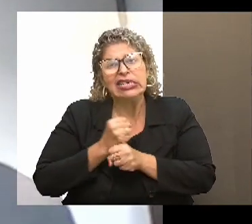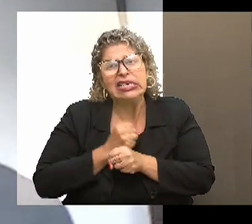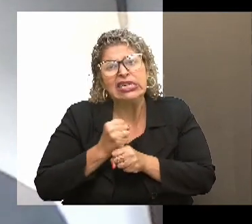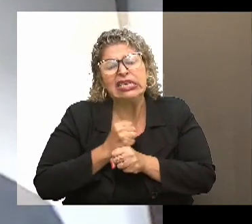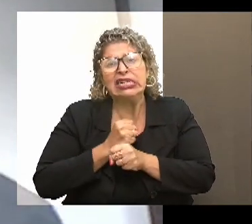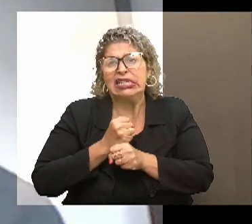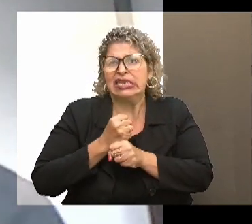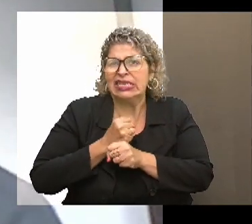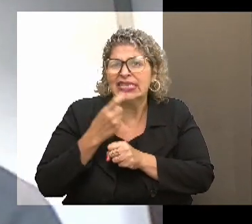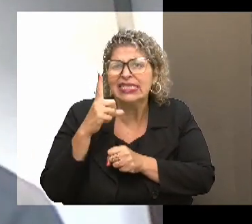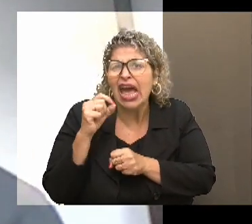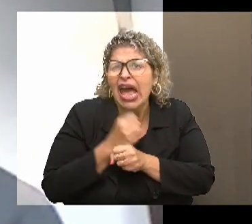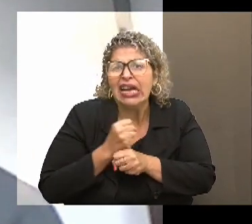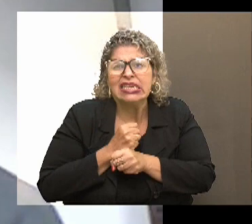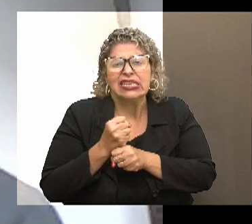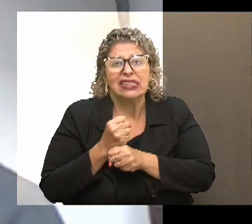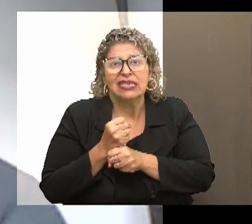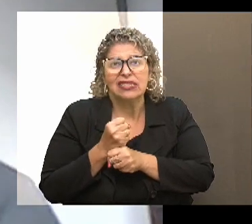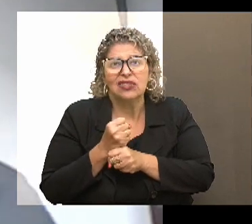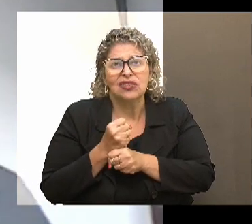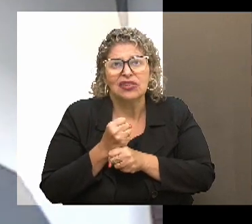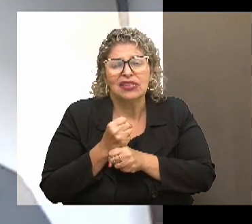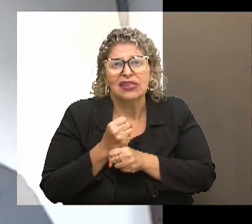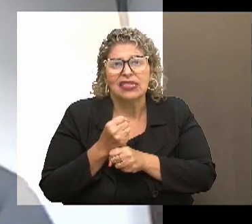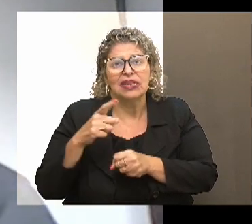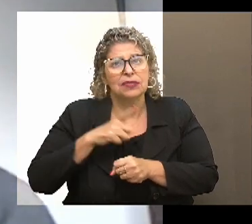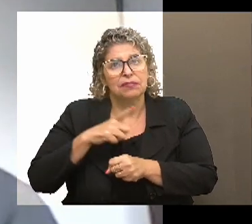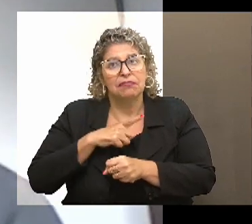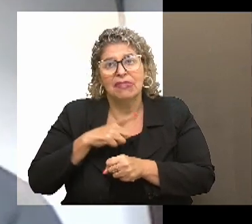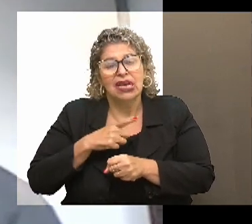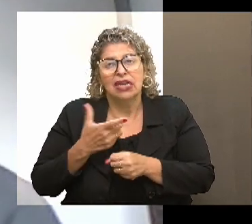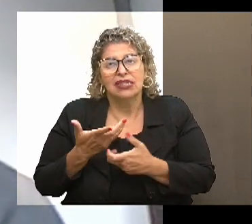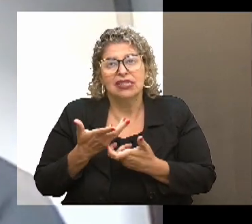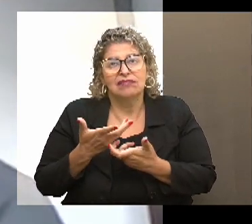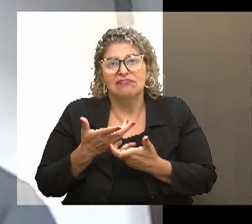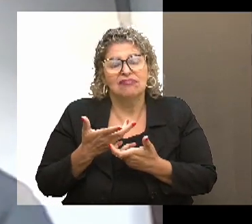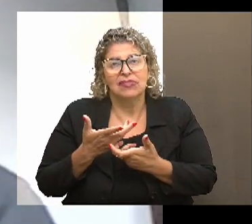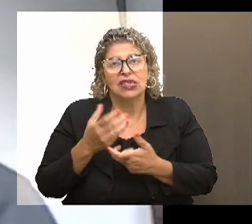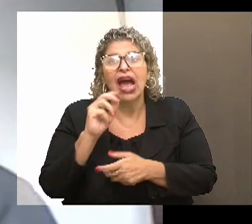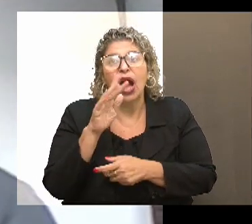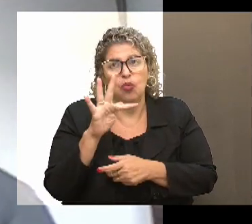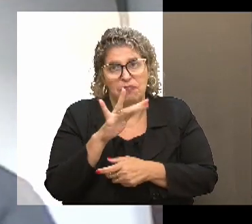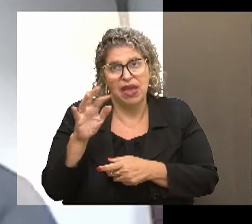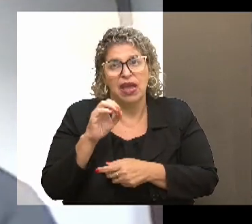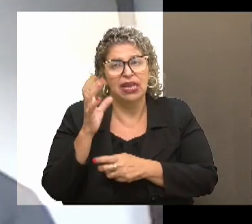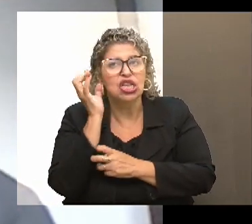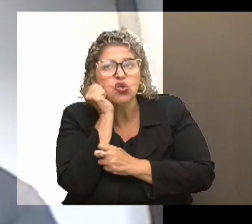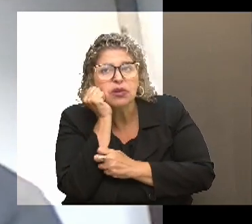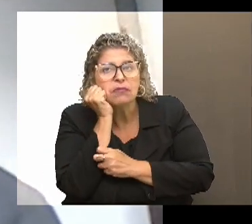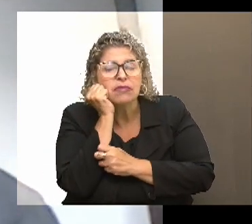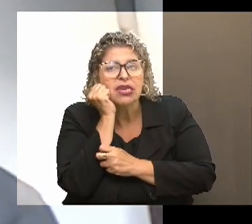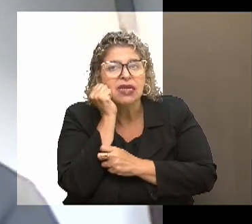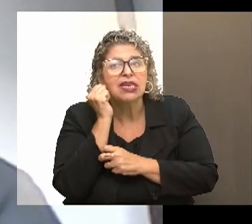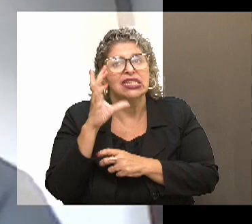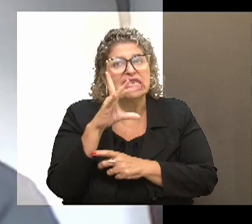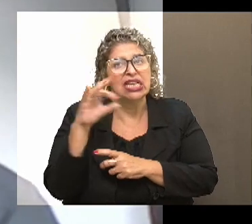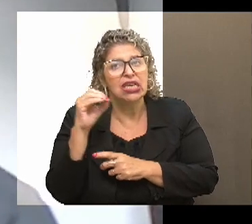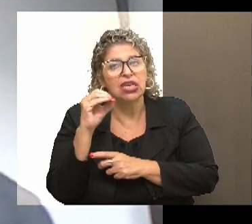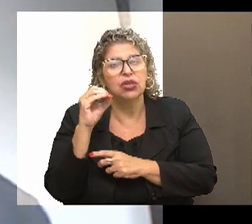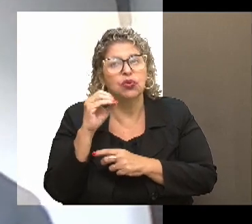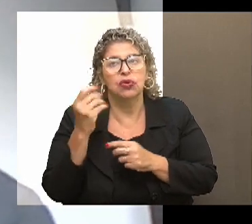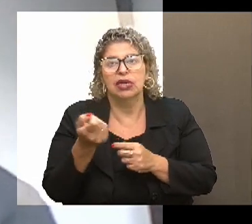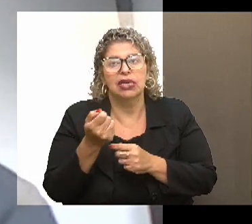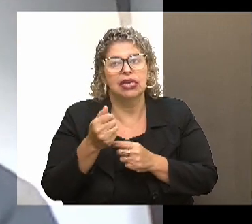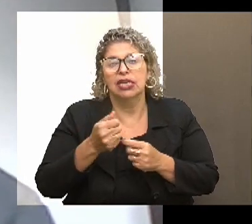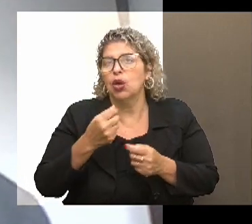décadas, às vezes, e elas não querem ter que se submeter a, por exemplo, ir a albergue de ter que dormir cedo, acordar cedo, não beber, não poder